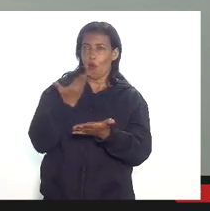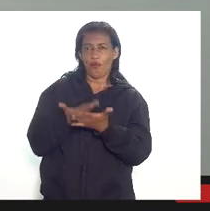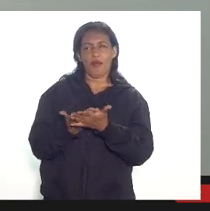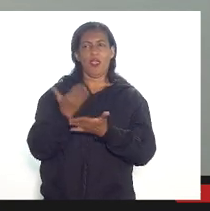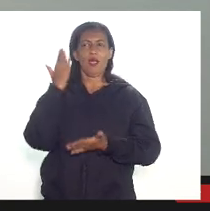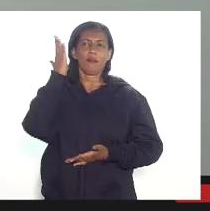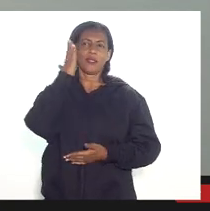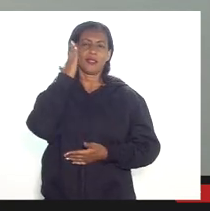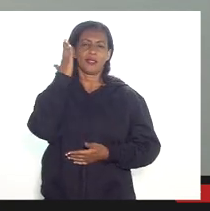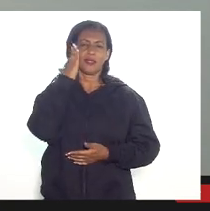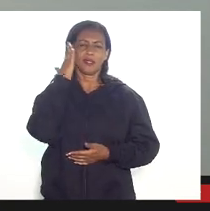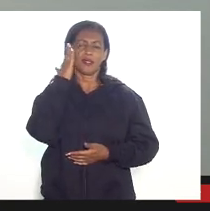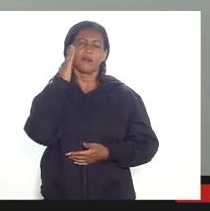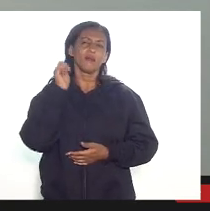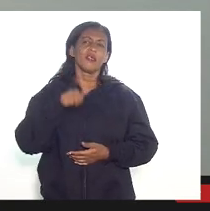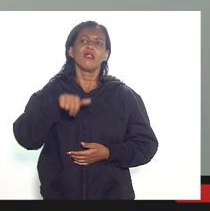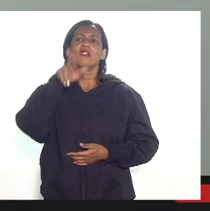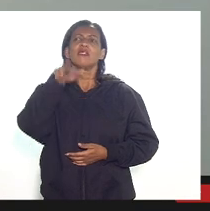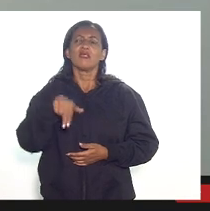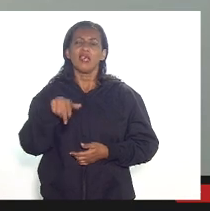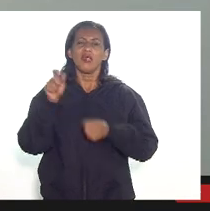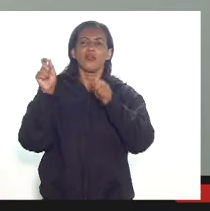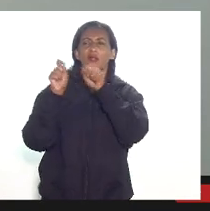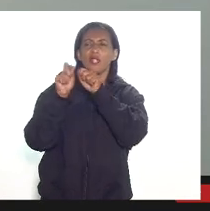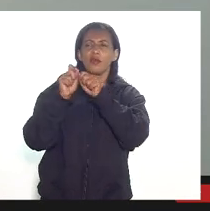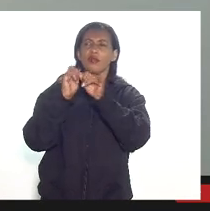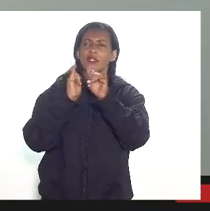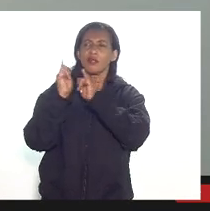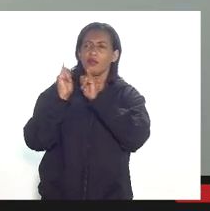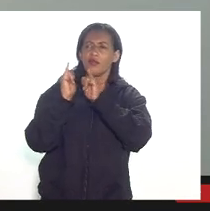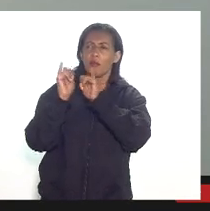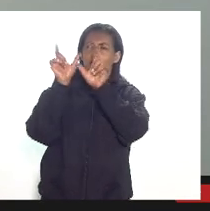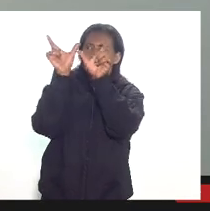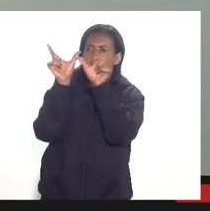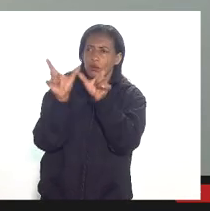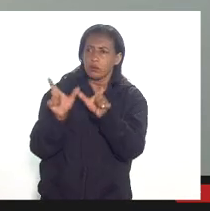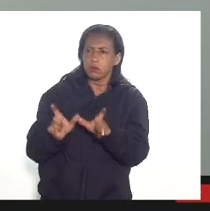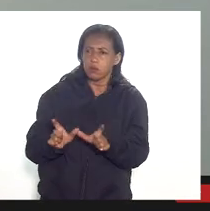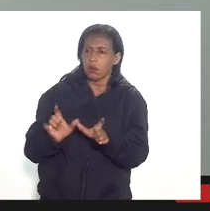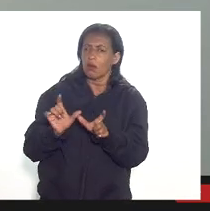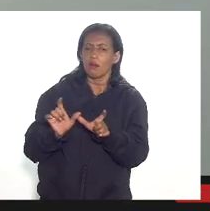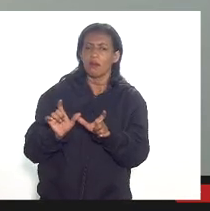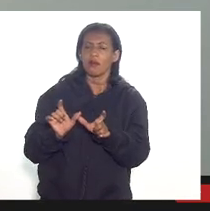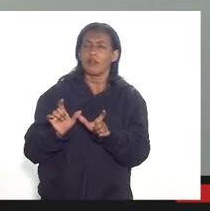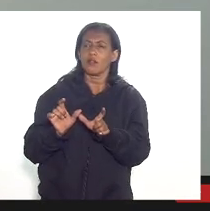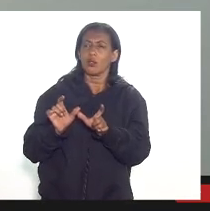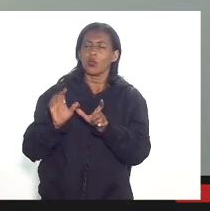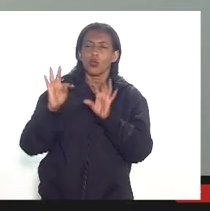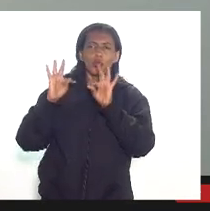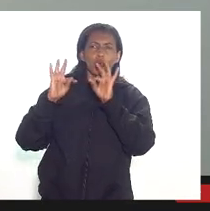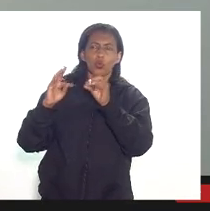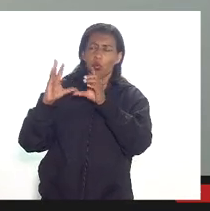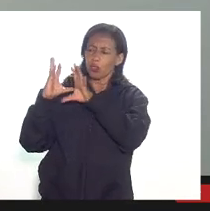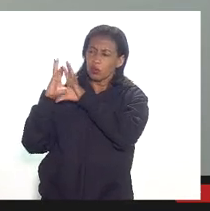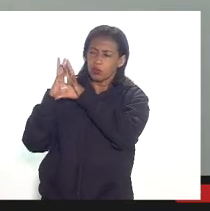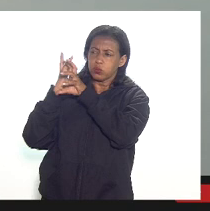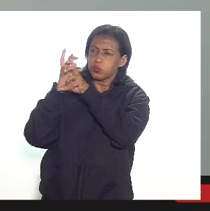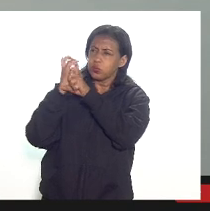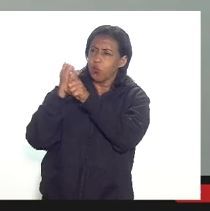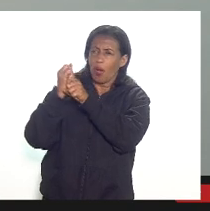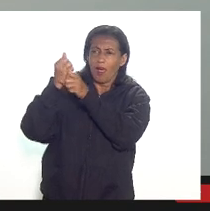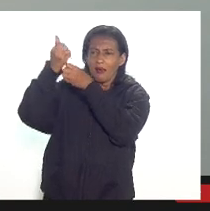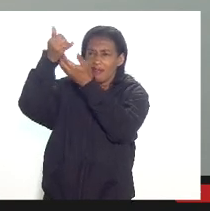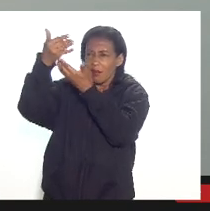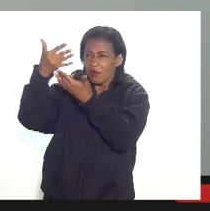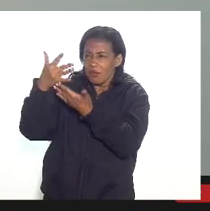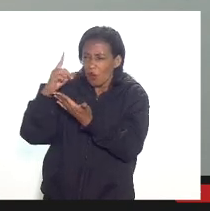saber quem foi emprestou efetivamente a informação e qual a vamos dizer assim toda a segregação até o mínimo nível